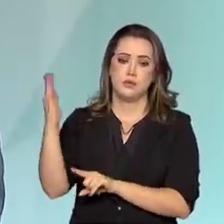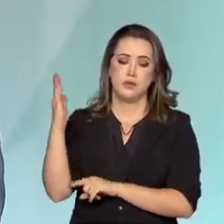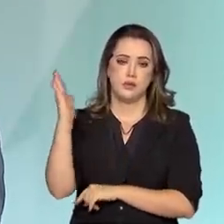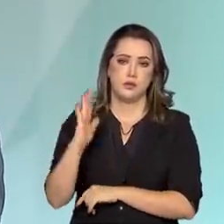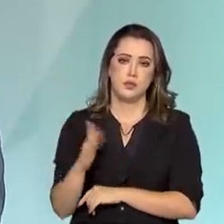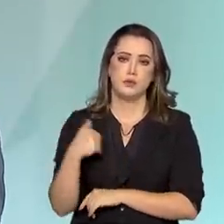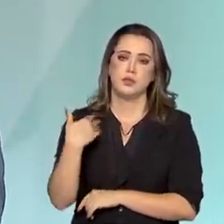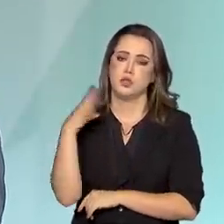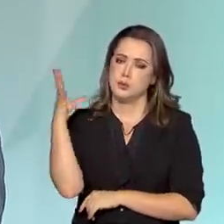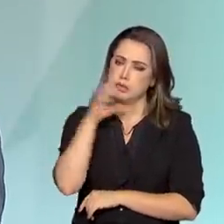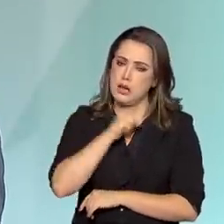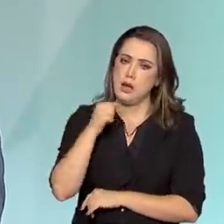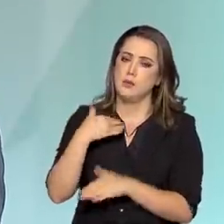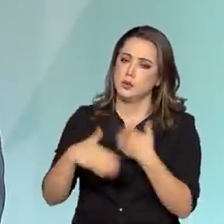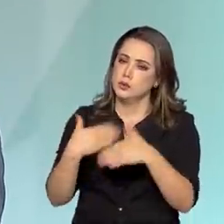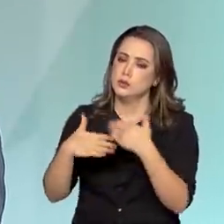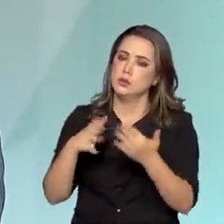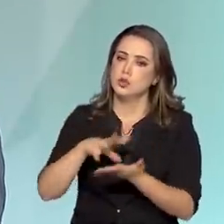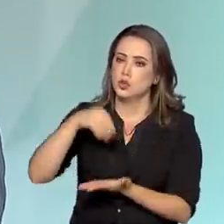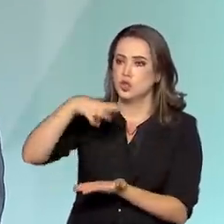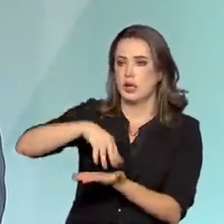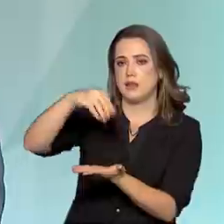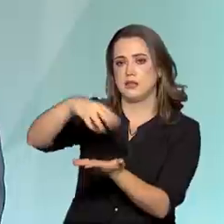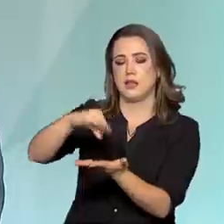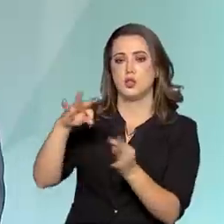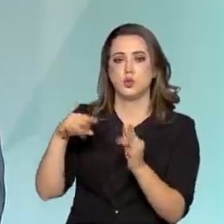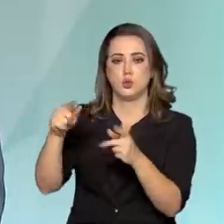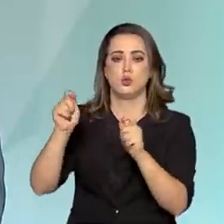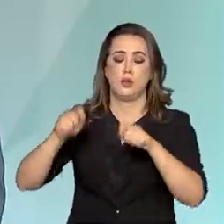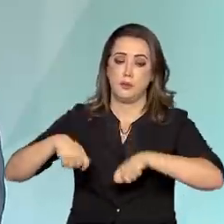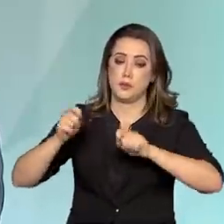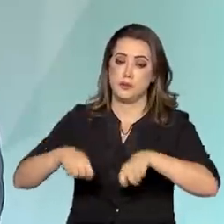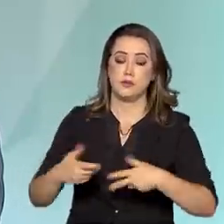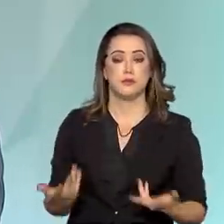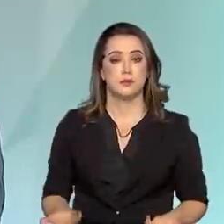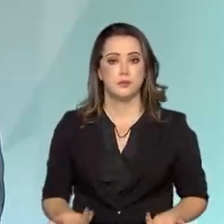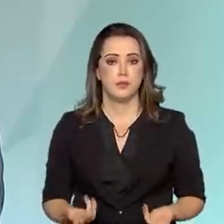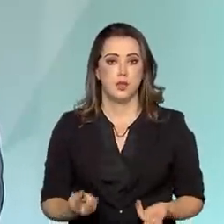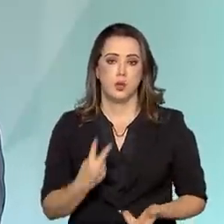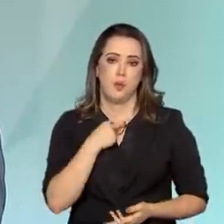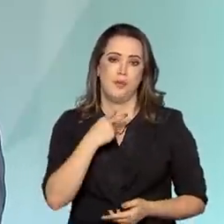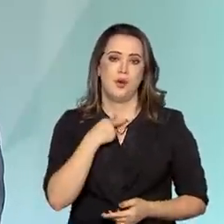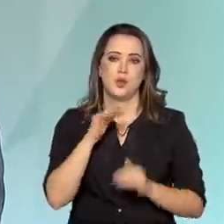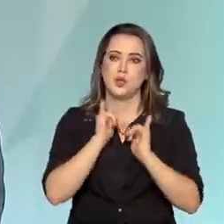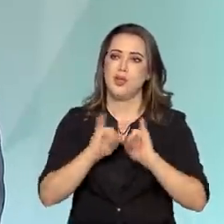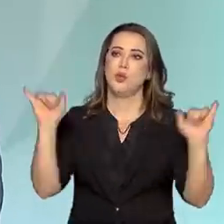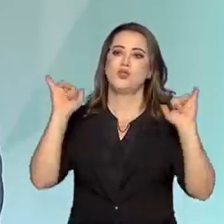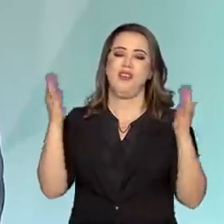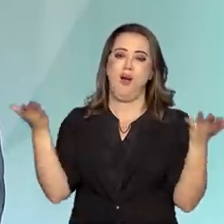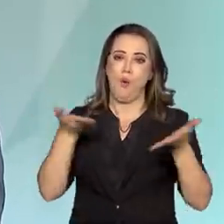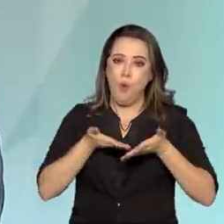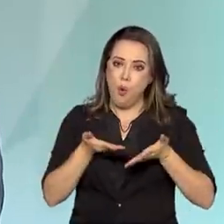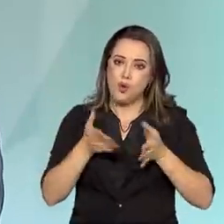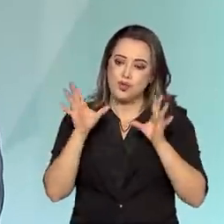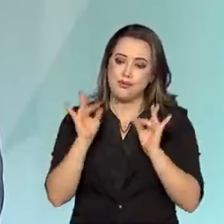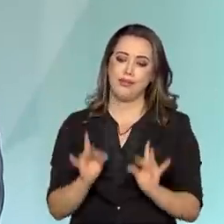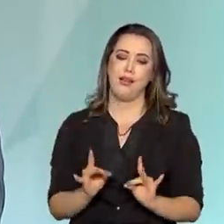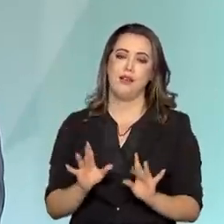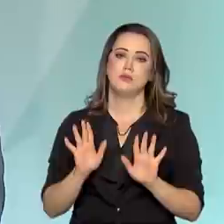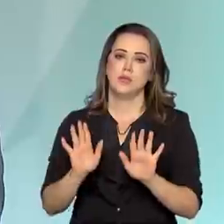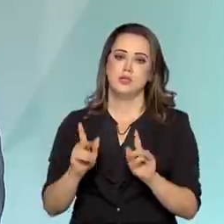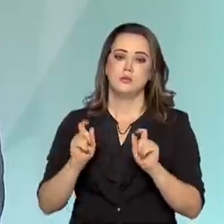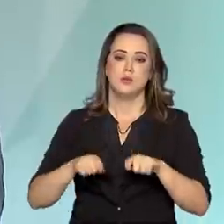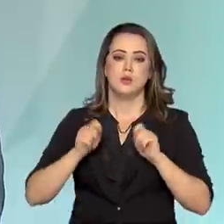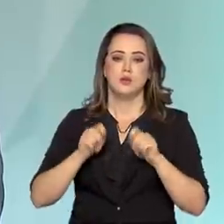ver se a gente acelera a ponto de a gente chegar à digitalização completa naquilo que é possível, tá? Eu não vou anunciar os detalhes dessas negociações, mas